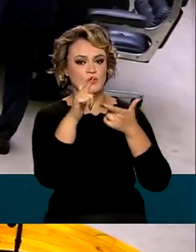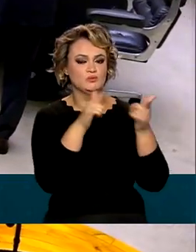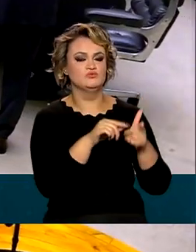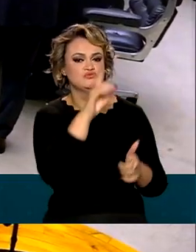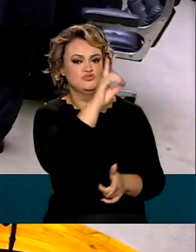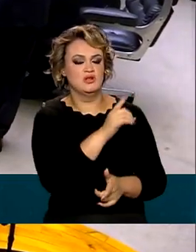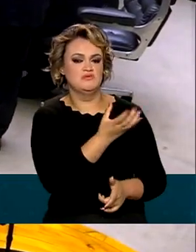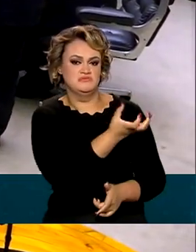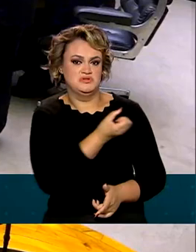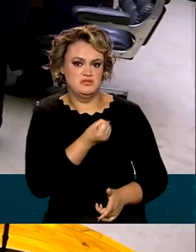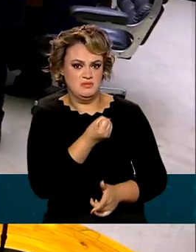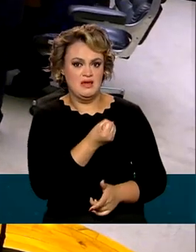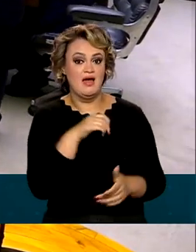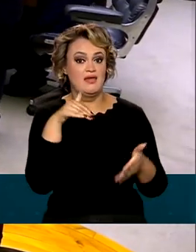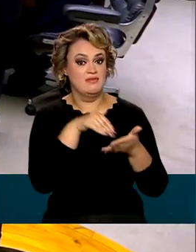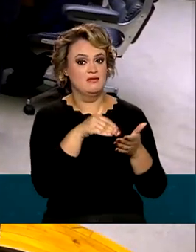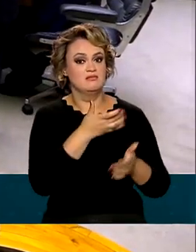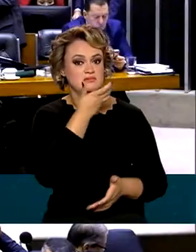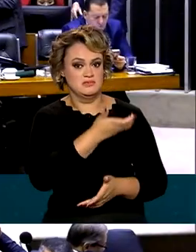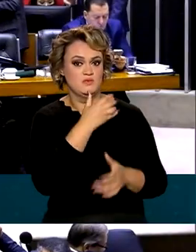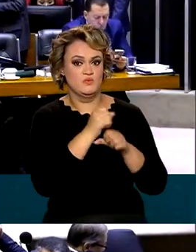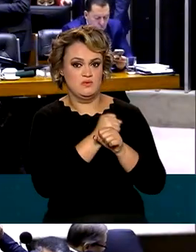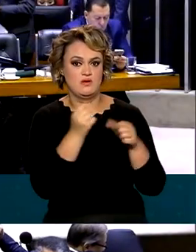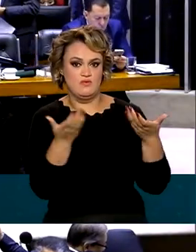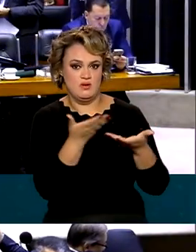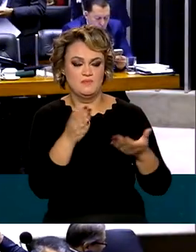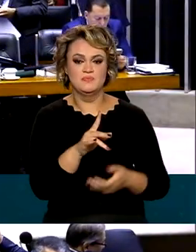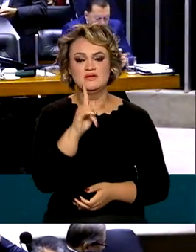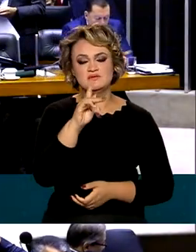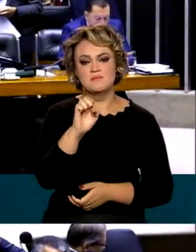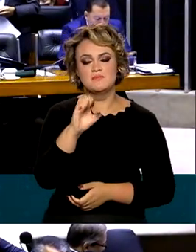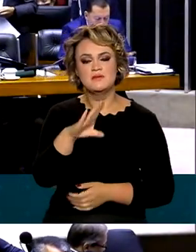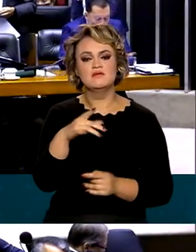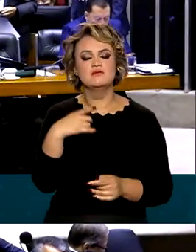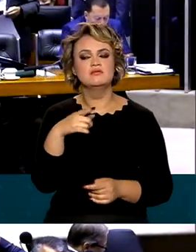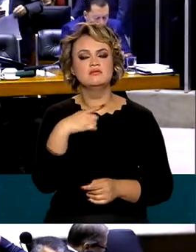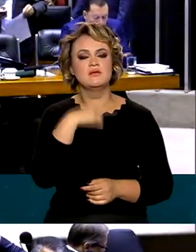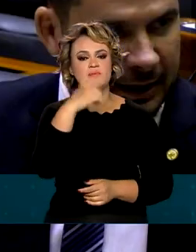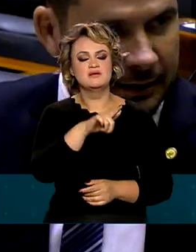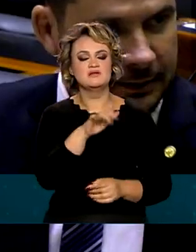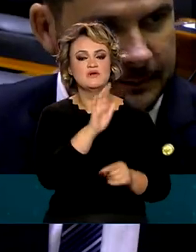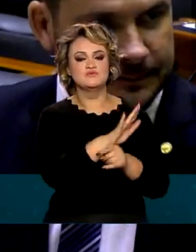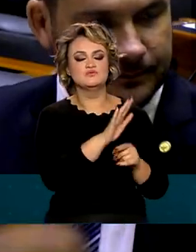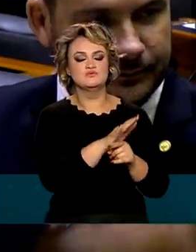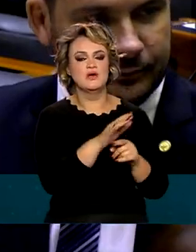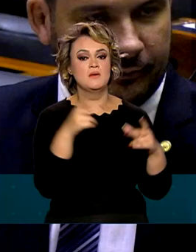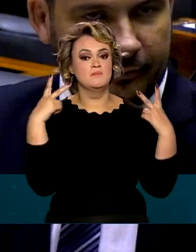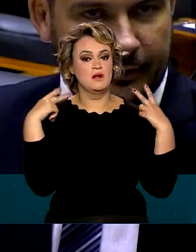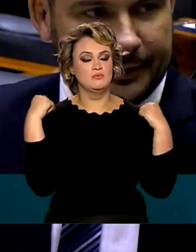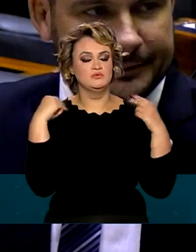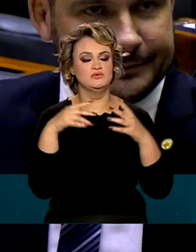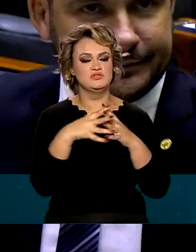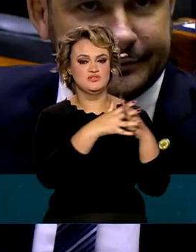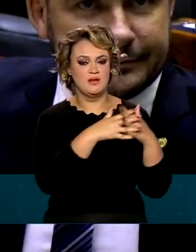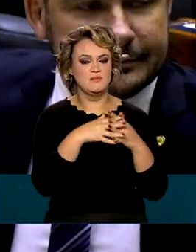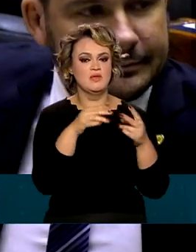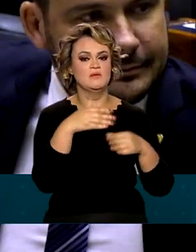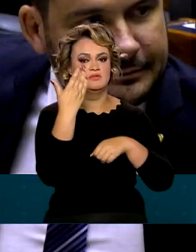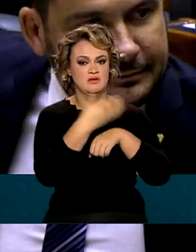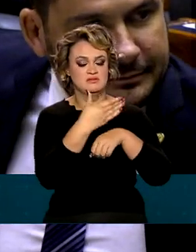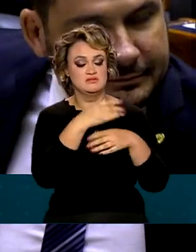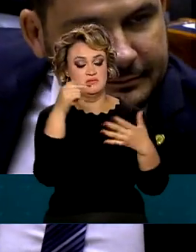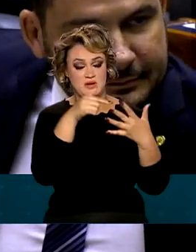Auxílio Brasil, isso até dezembro deste ano. A PEC ainda inclui ajuda financeira para os caminhoneiros e taxistas. No caso dos